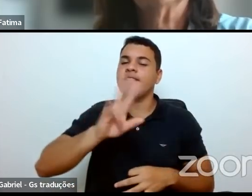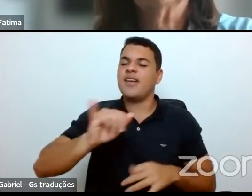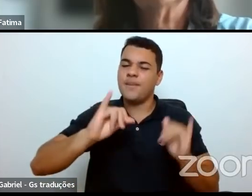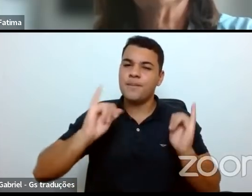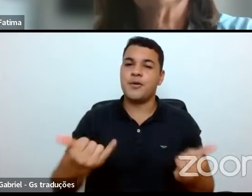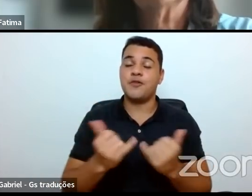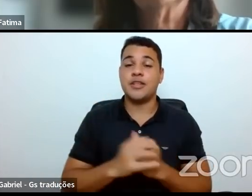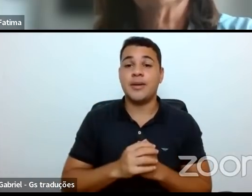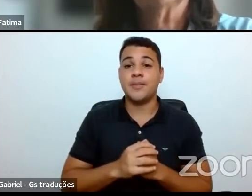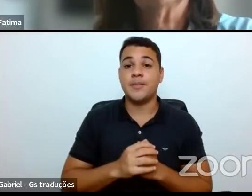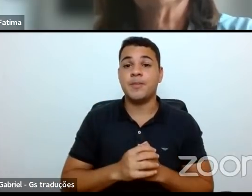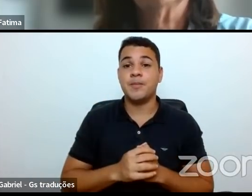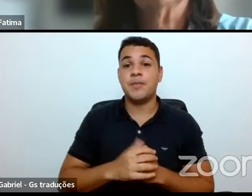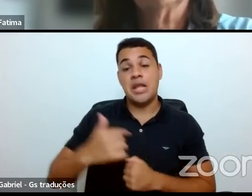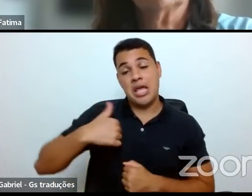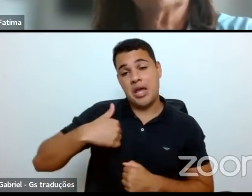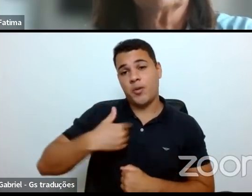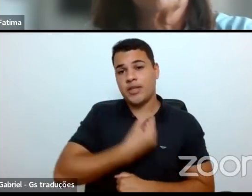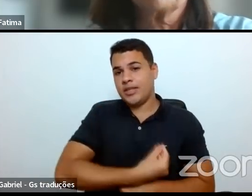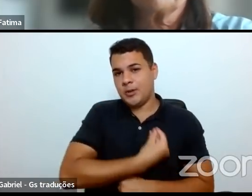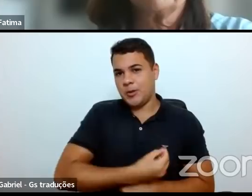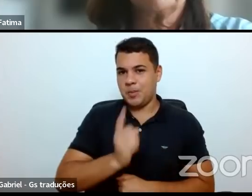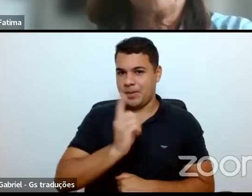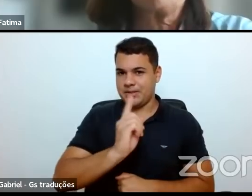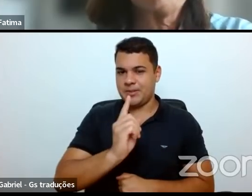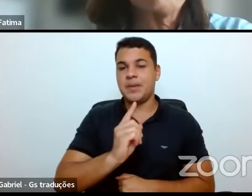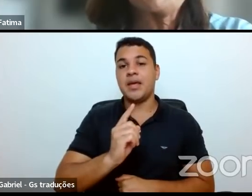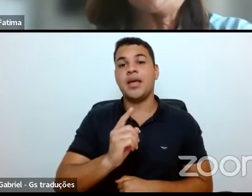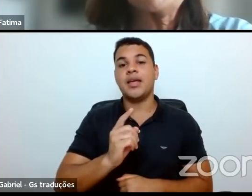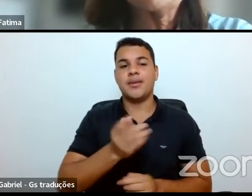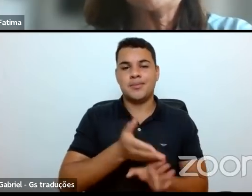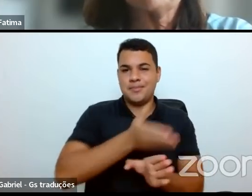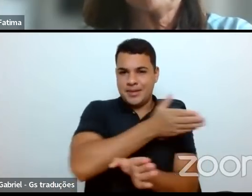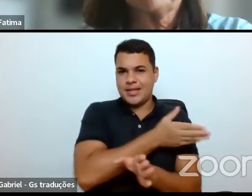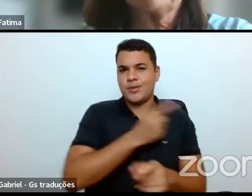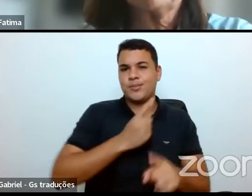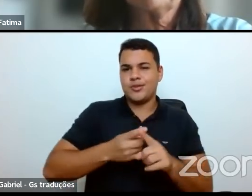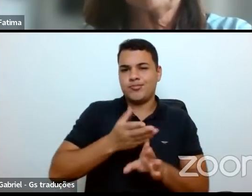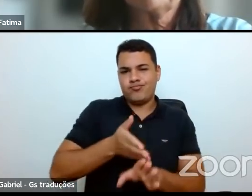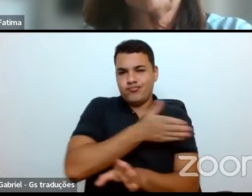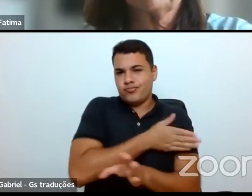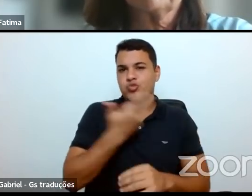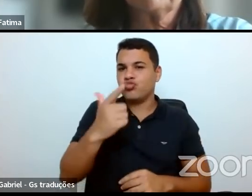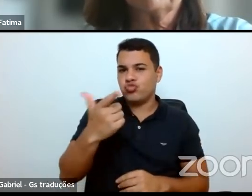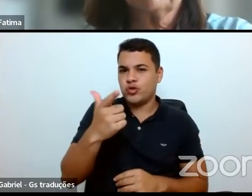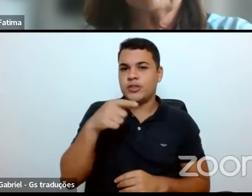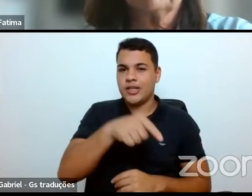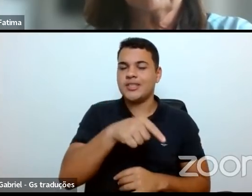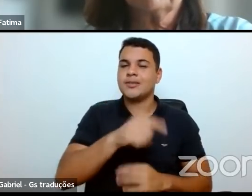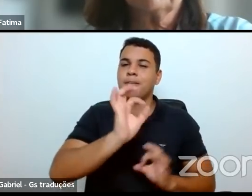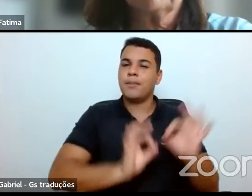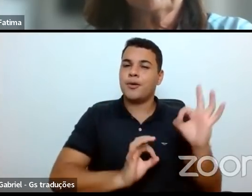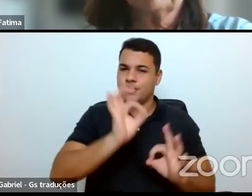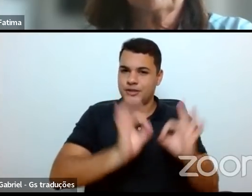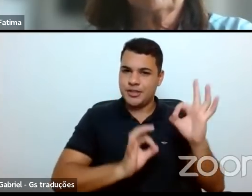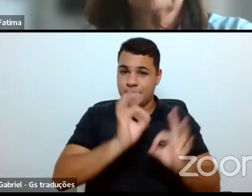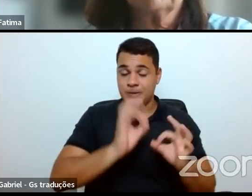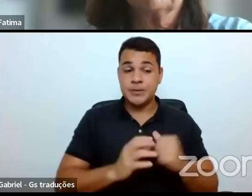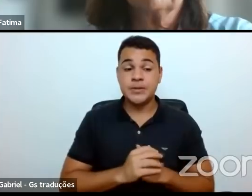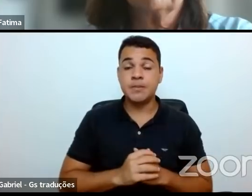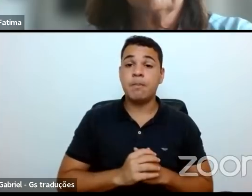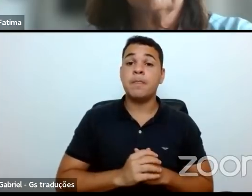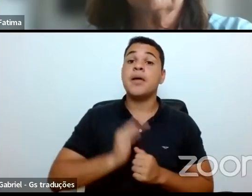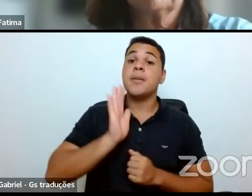não participei, quando entrei na Fiocruz, não tinha ainda esse programa, mas